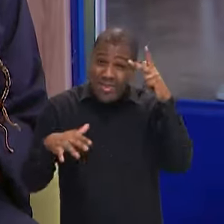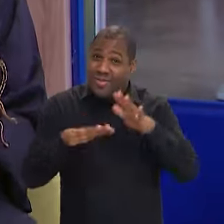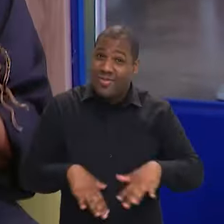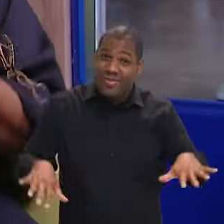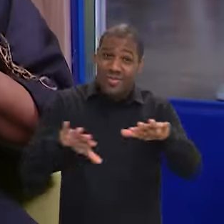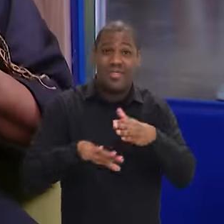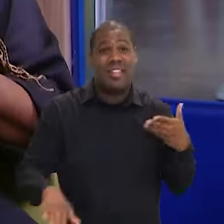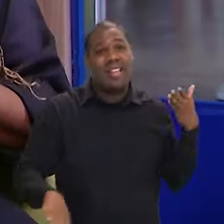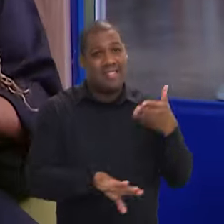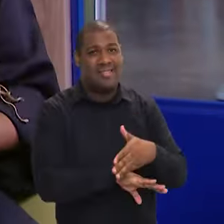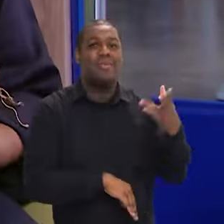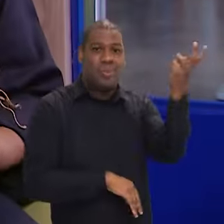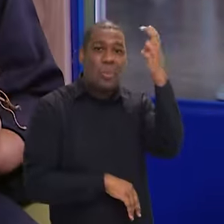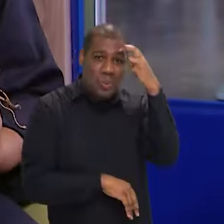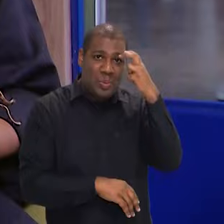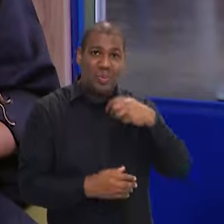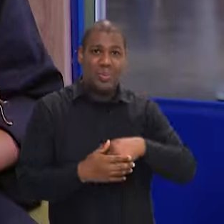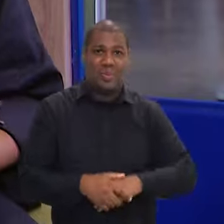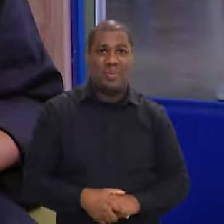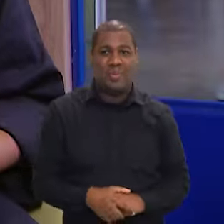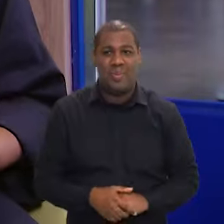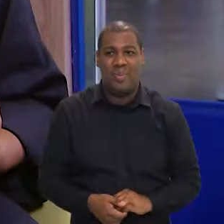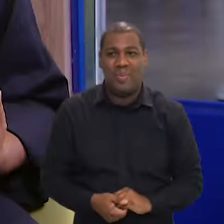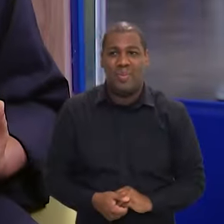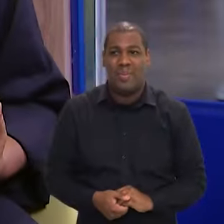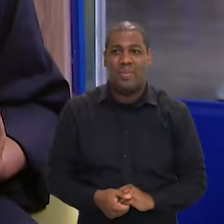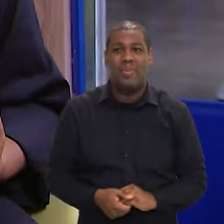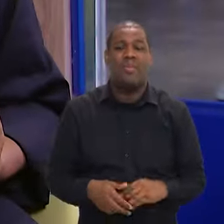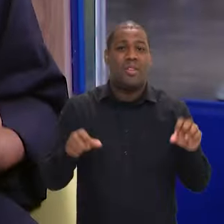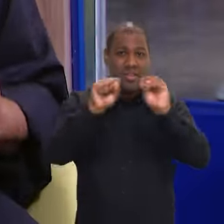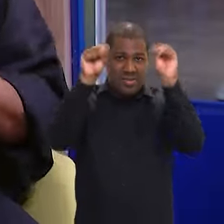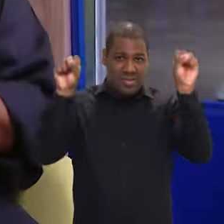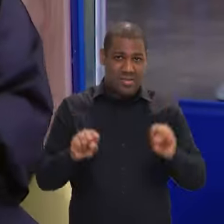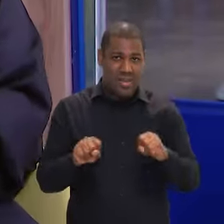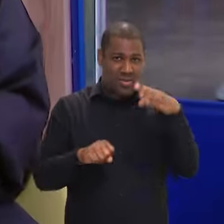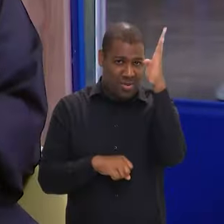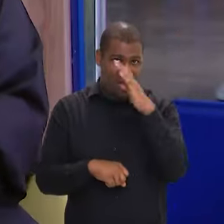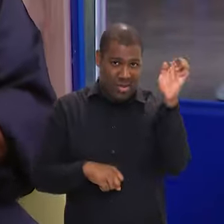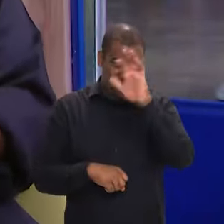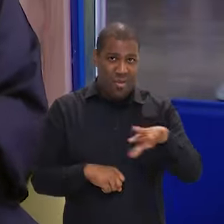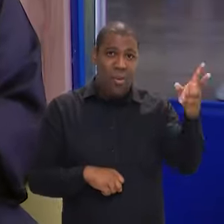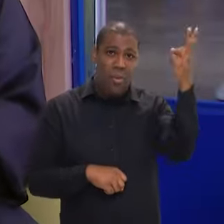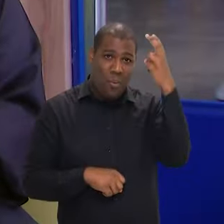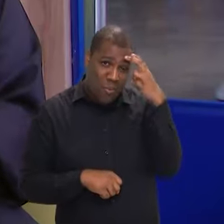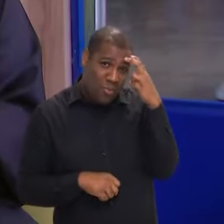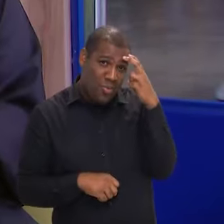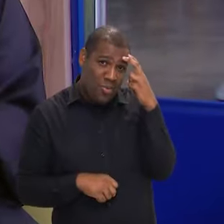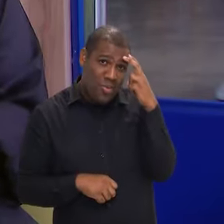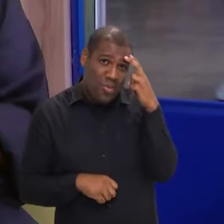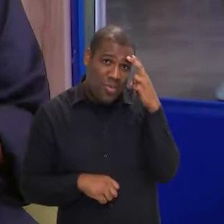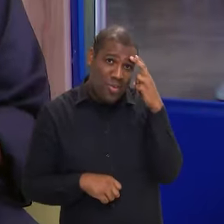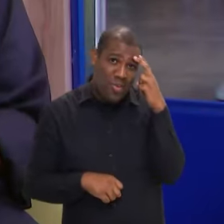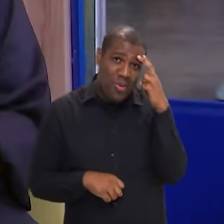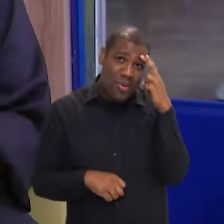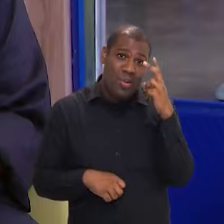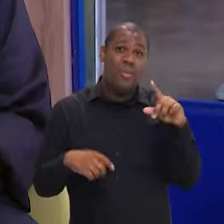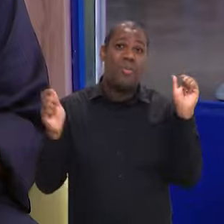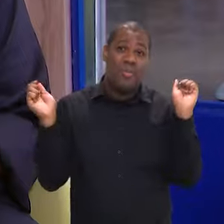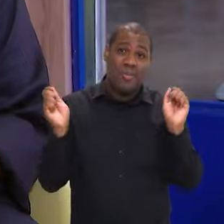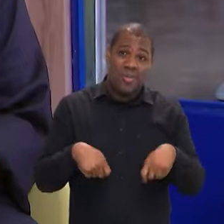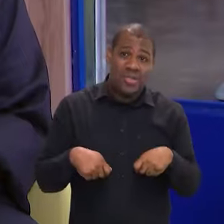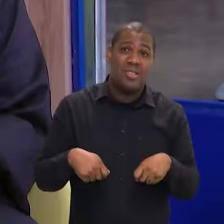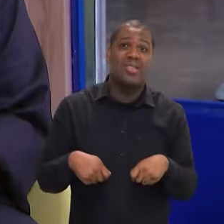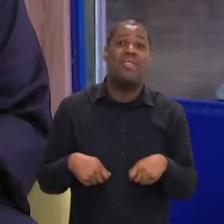ponta. Então essa é a nossa grande virada. E o Sistema Nacional de Cultura dessa vez ele já vem com